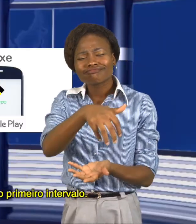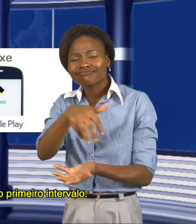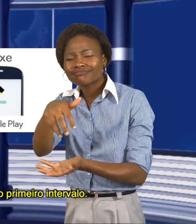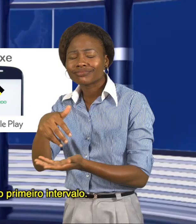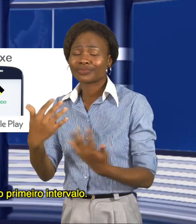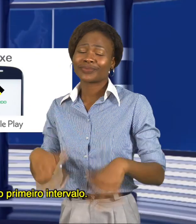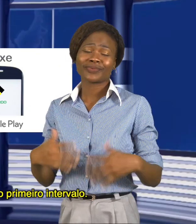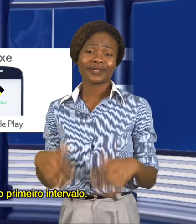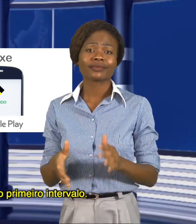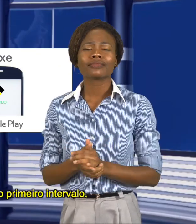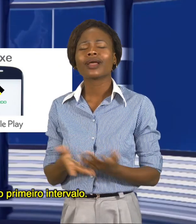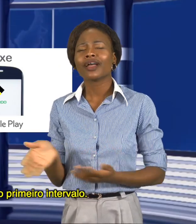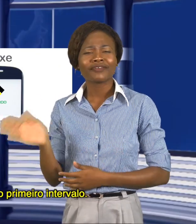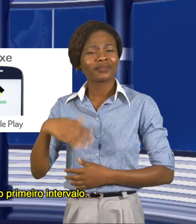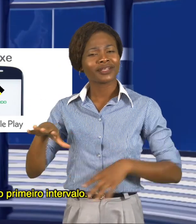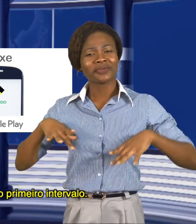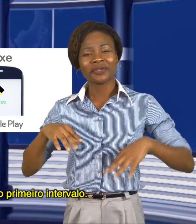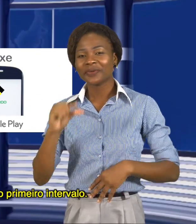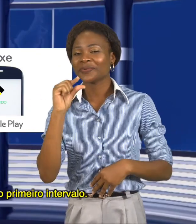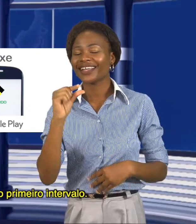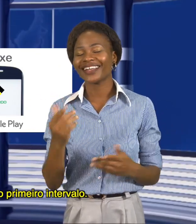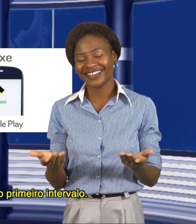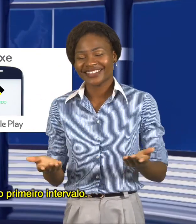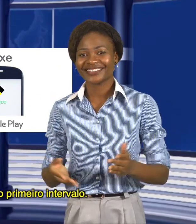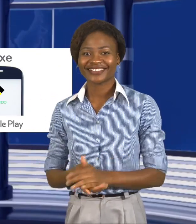esta peça, vamos ao primeiro intervalo.